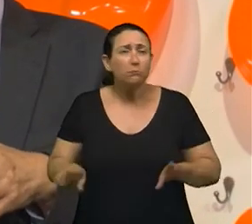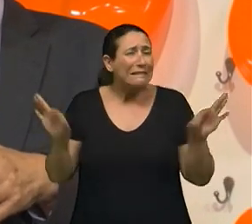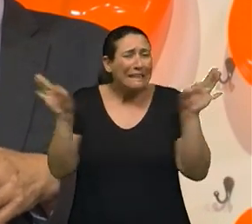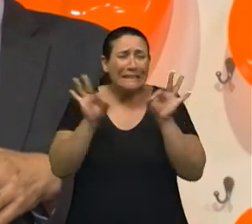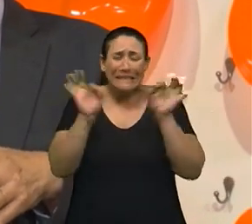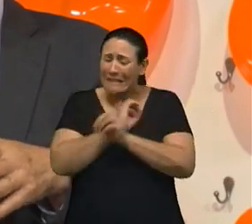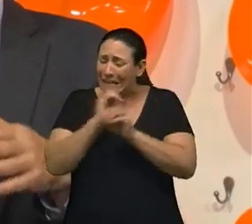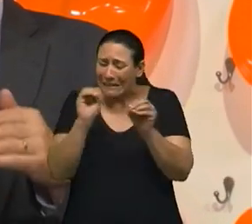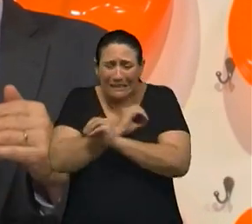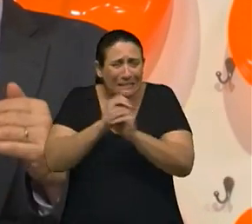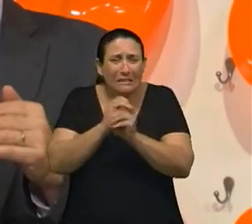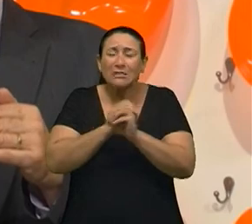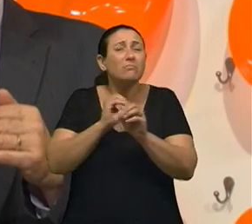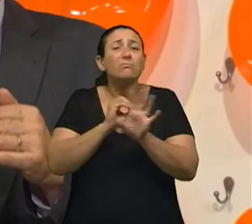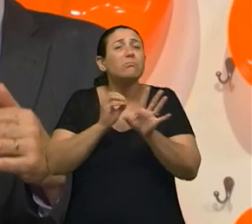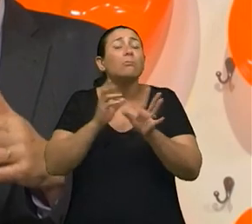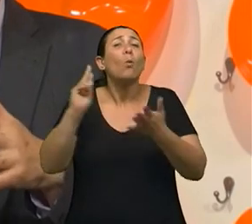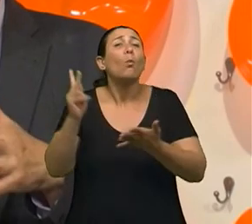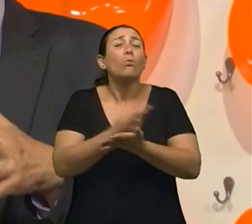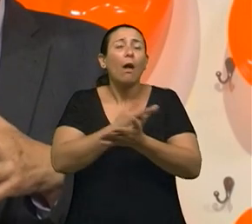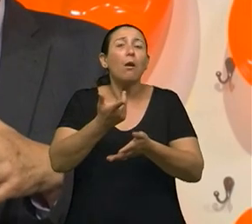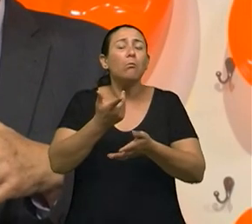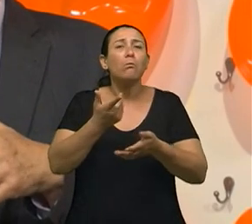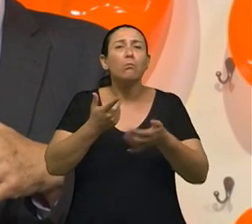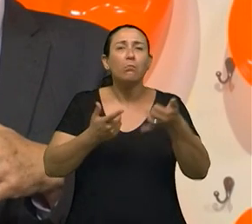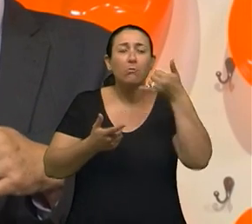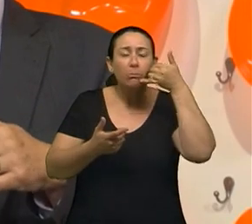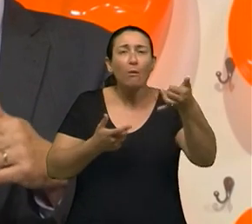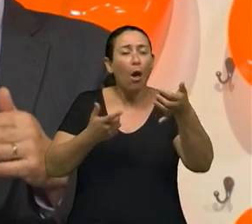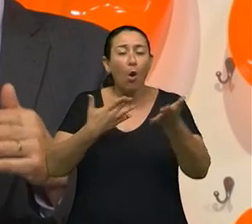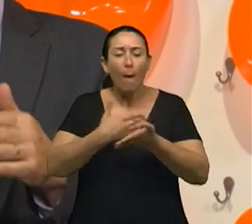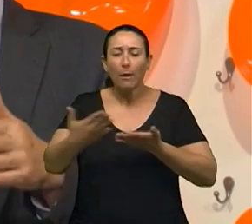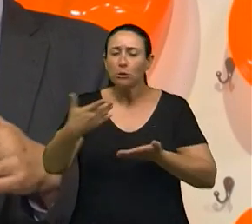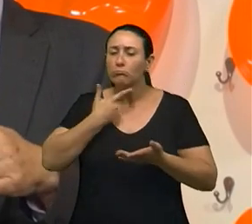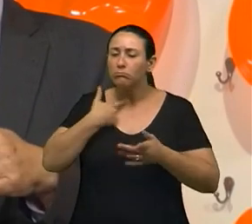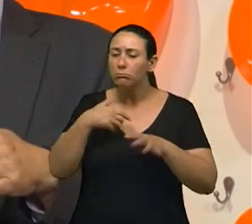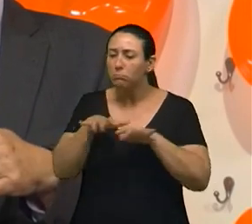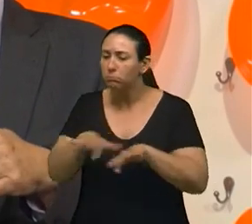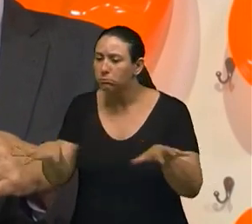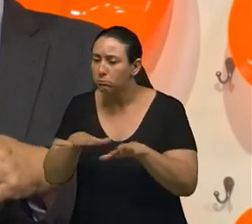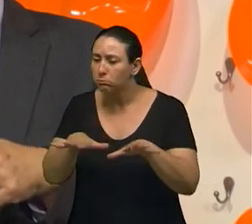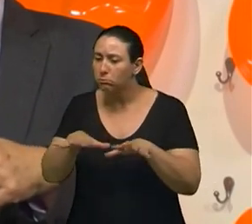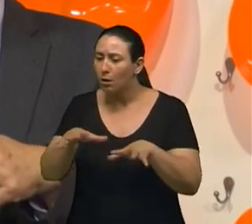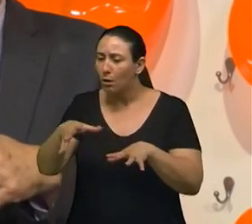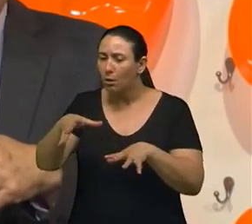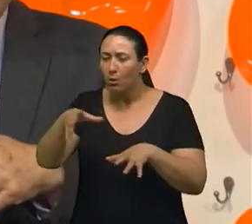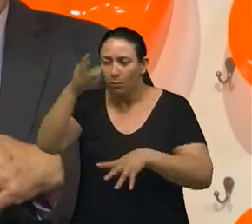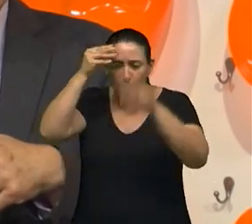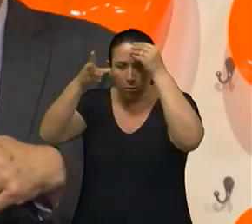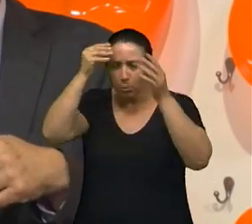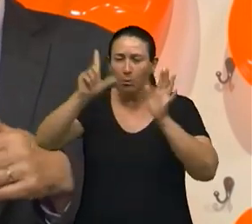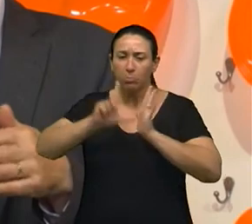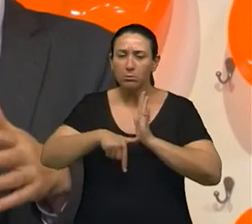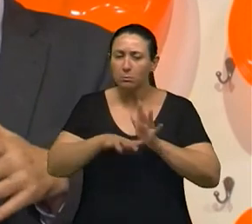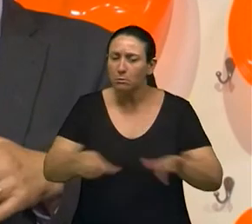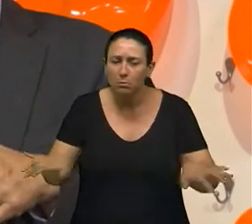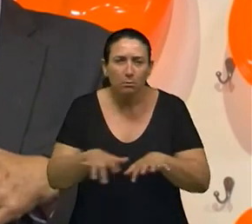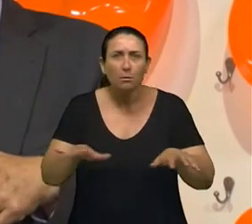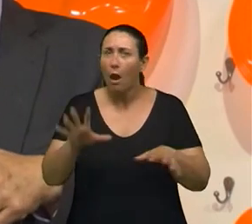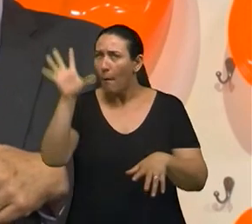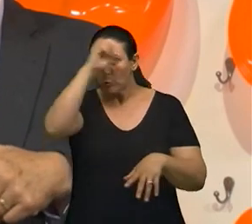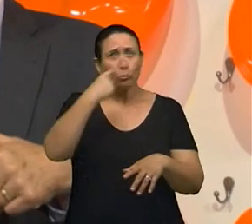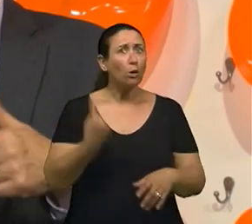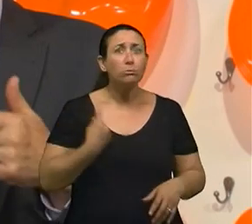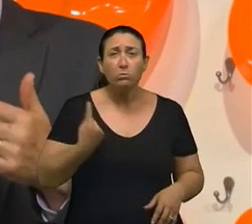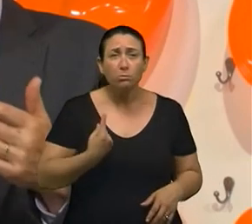música antes, ele passa a se interessar por piano, depois ele passa a tocar piano, ele aprende